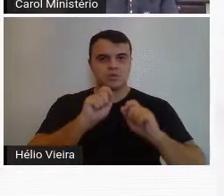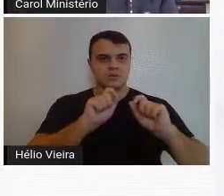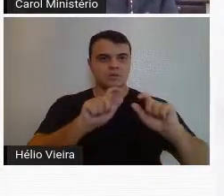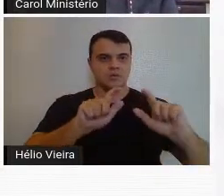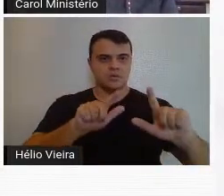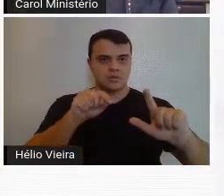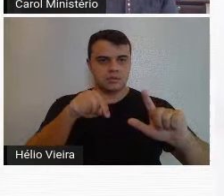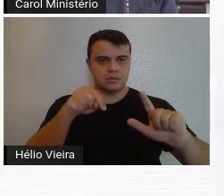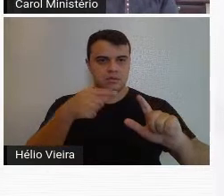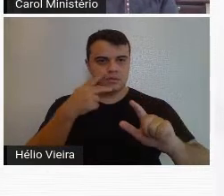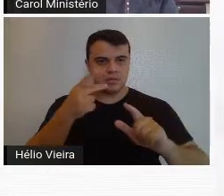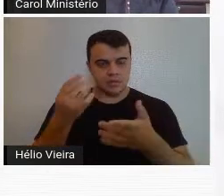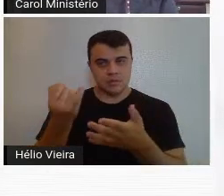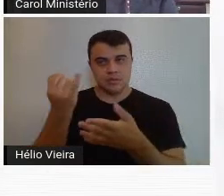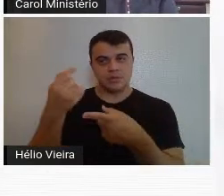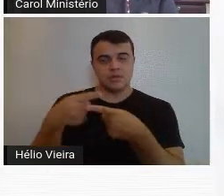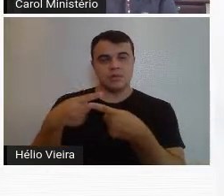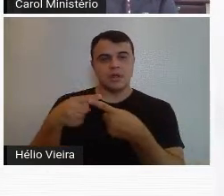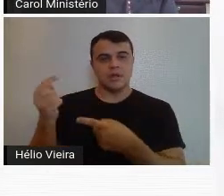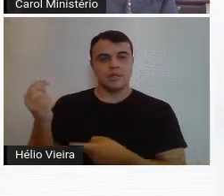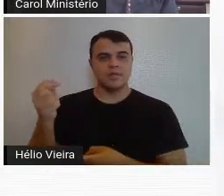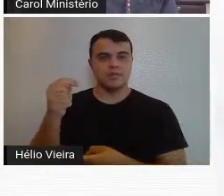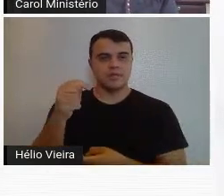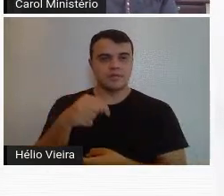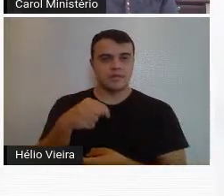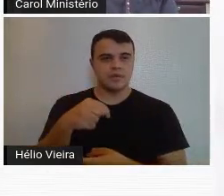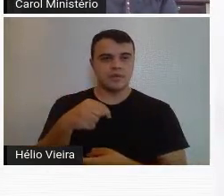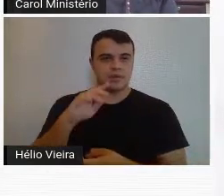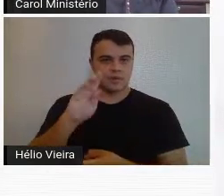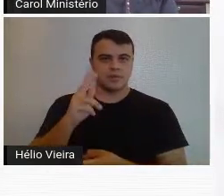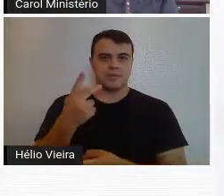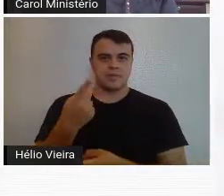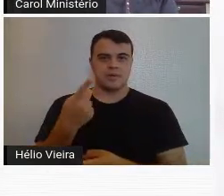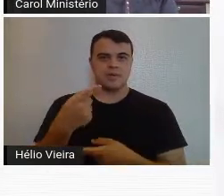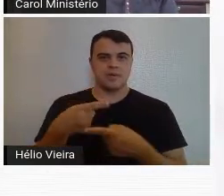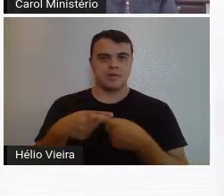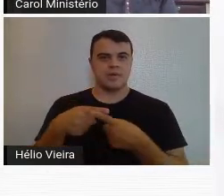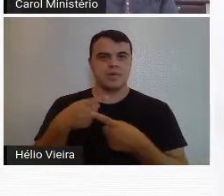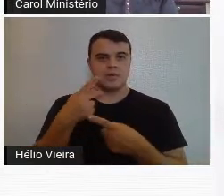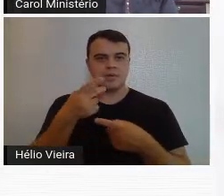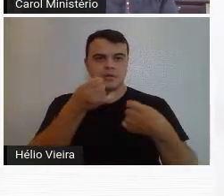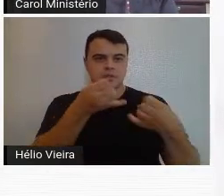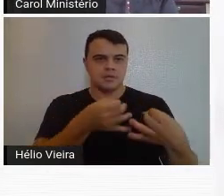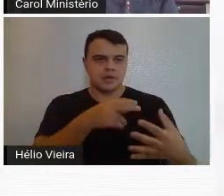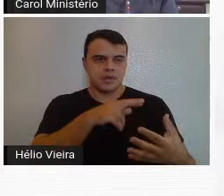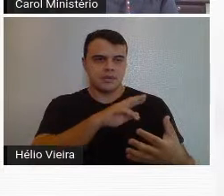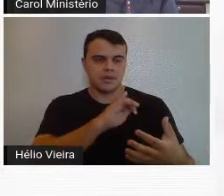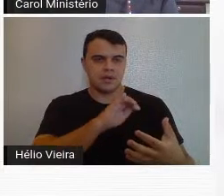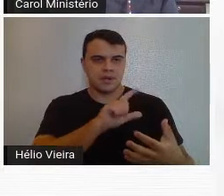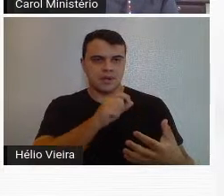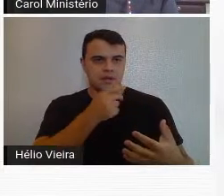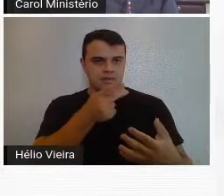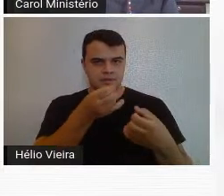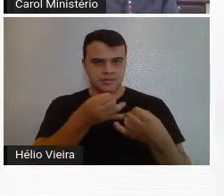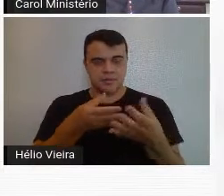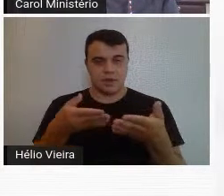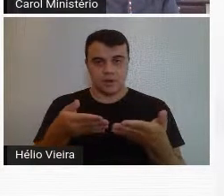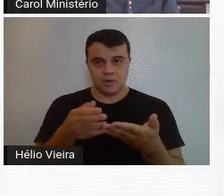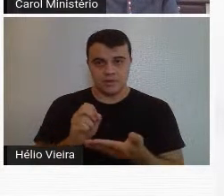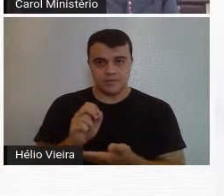e a exposição também muito em função da vinda dele para Belo Horizonte, que é aquilo que a Marília vai falar agora para a gente.